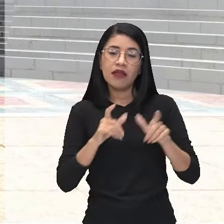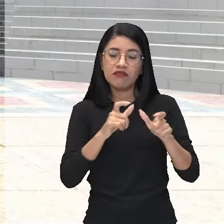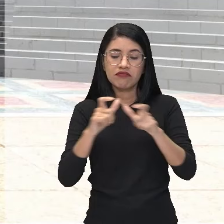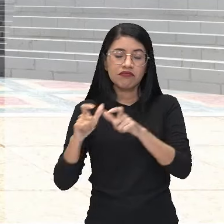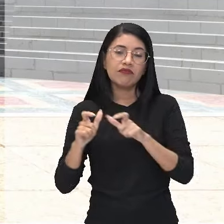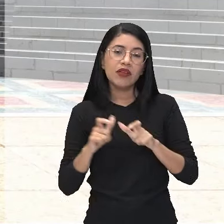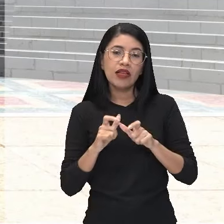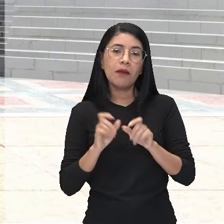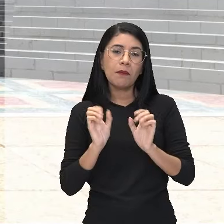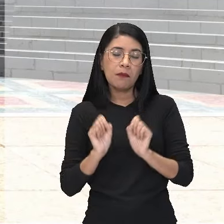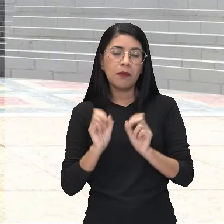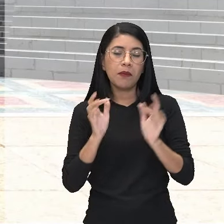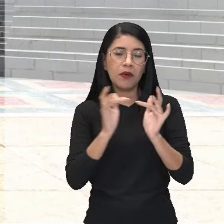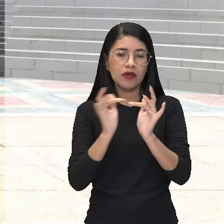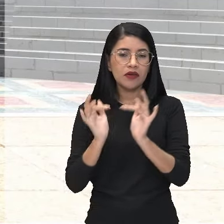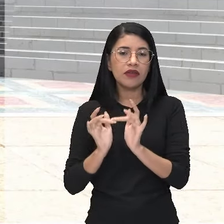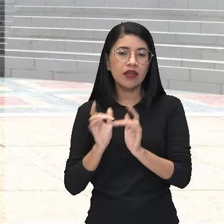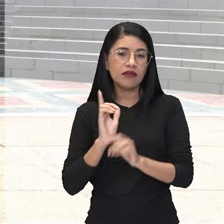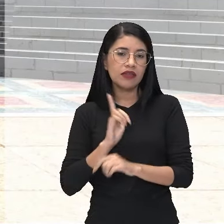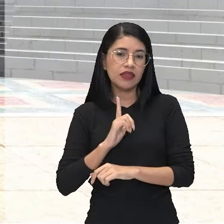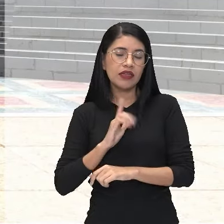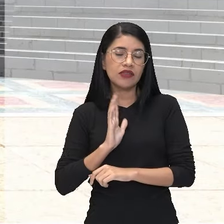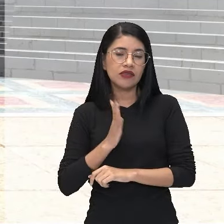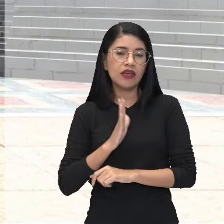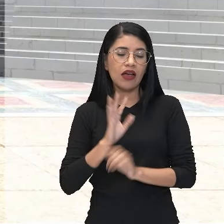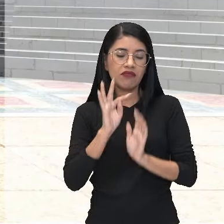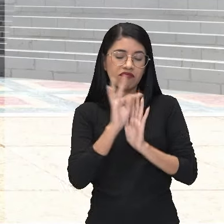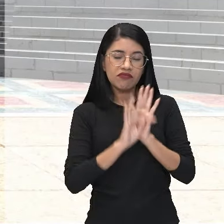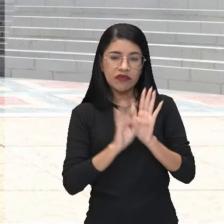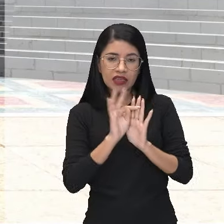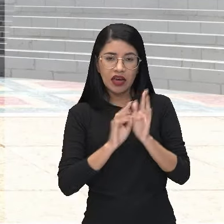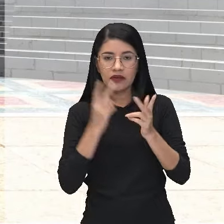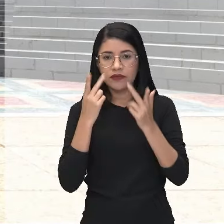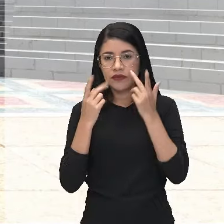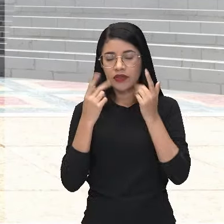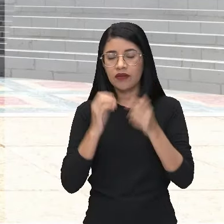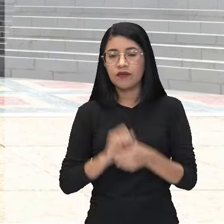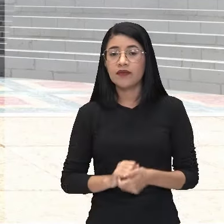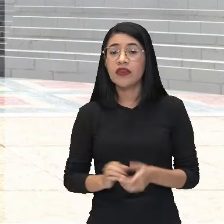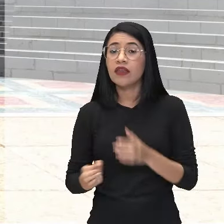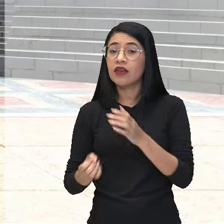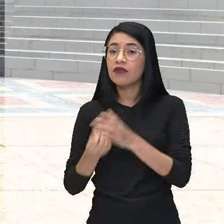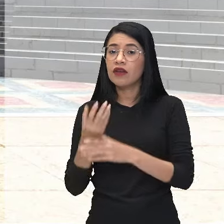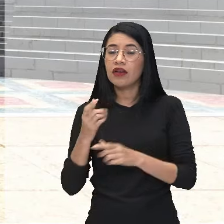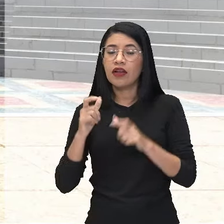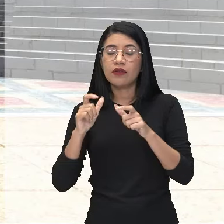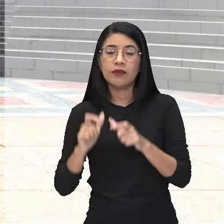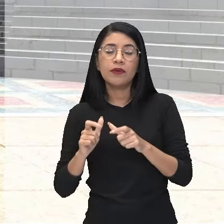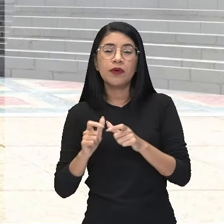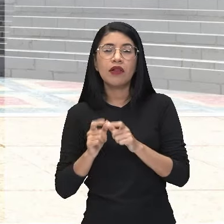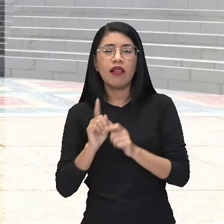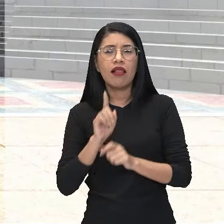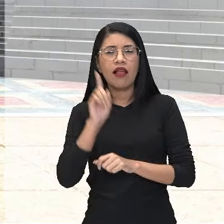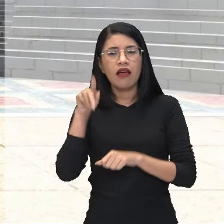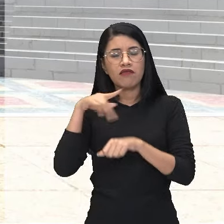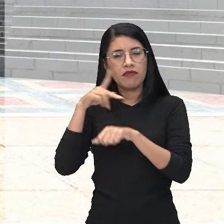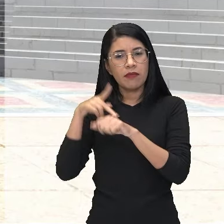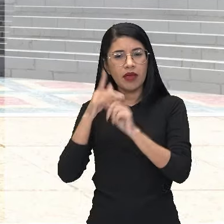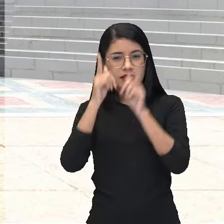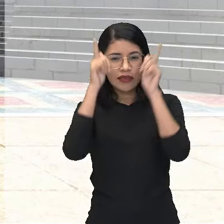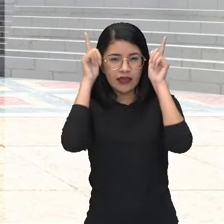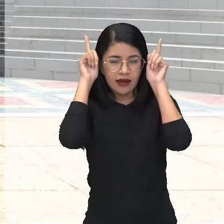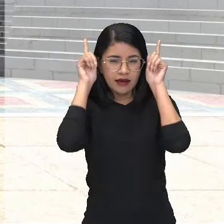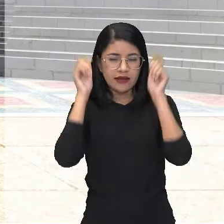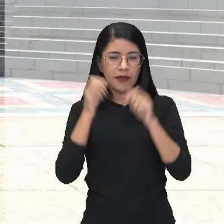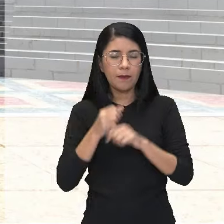teve aí o contato com um tipo de texto teatral, né? E a origem vem lá da Grécia, né? Da Grécia